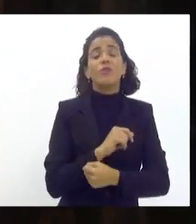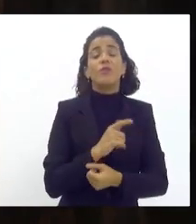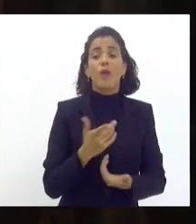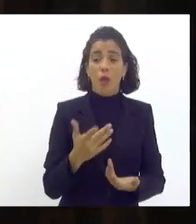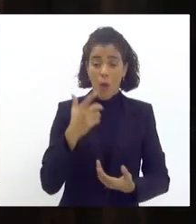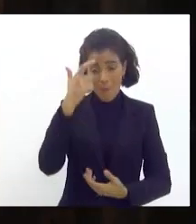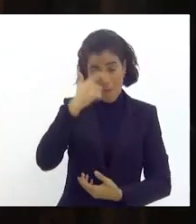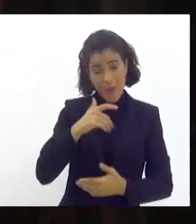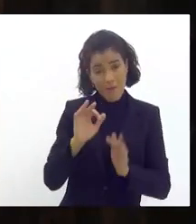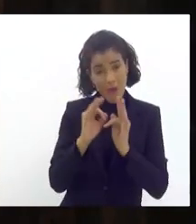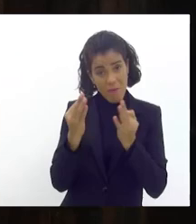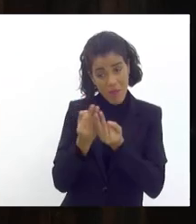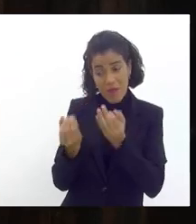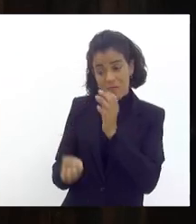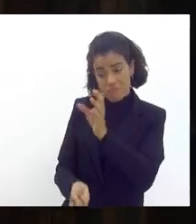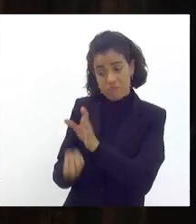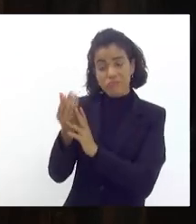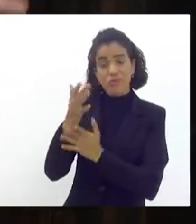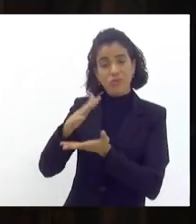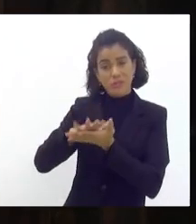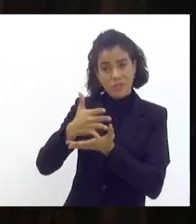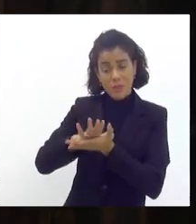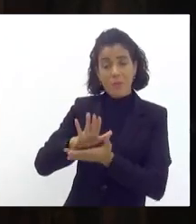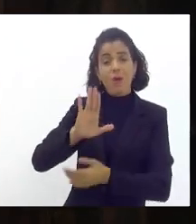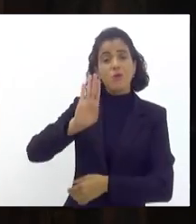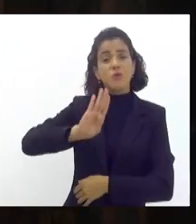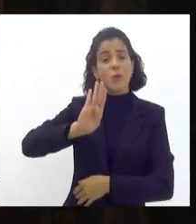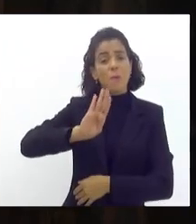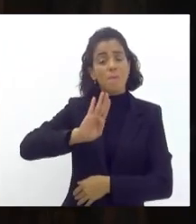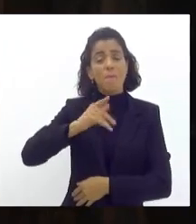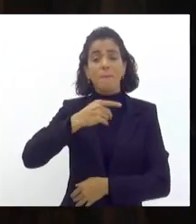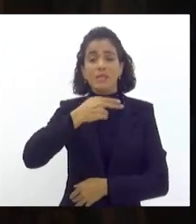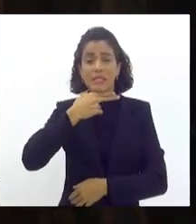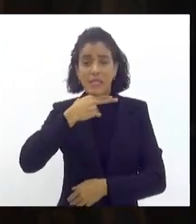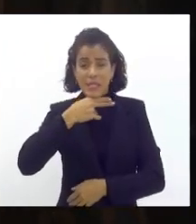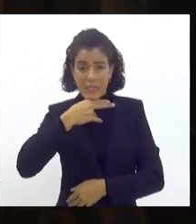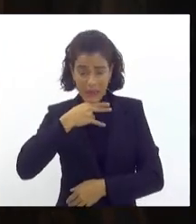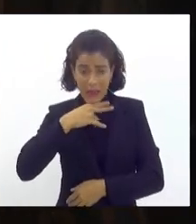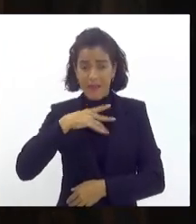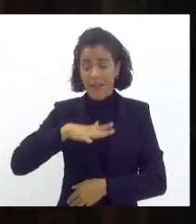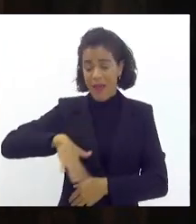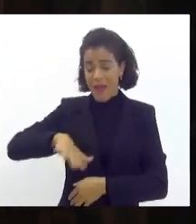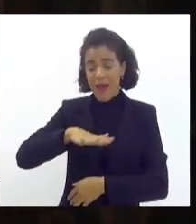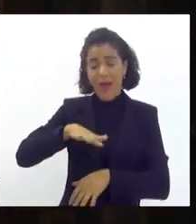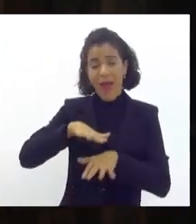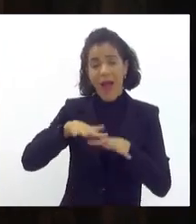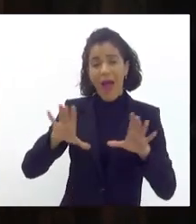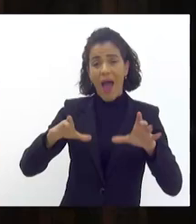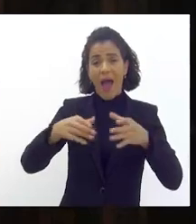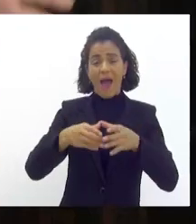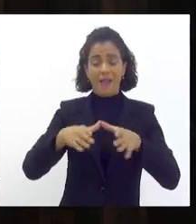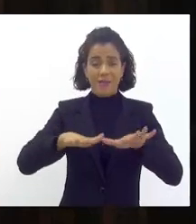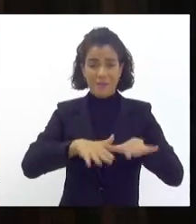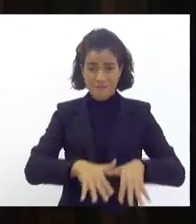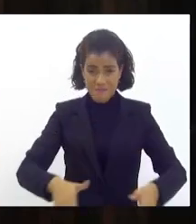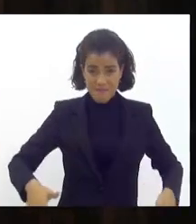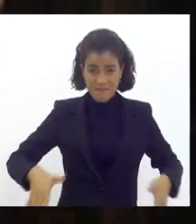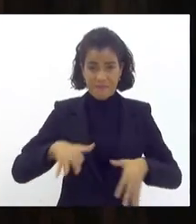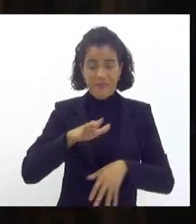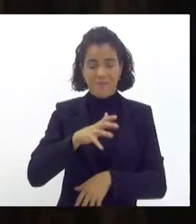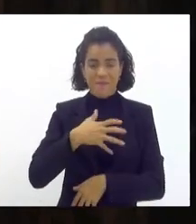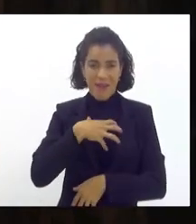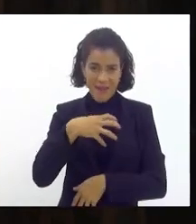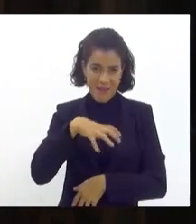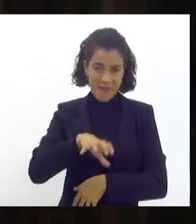eu venho de uma família fundadora de escola de samba, sou bisneto de fundadora da ala de baianas do Império Serrano, presídio da Unidas da Ponte, tenho a